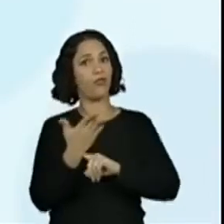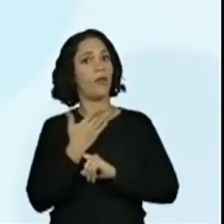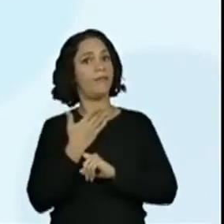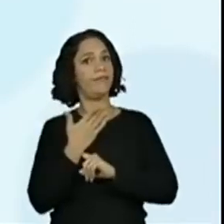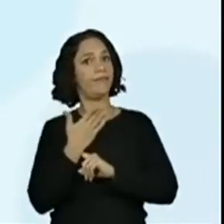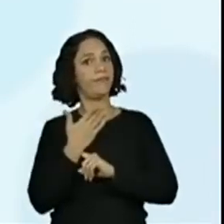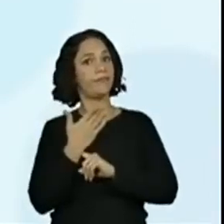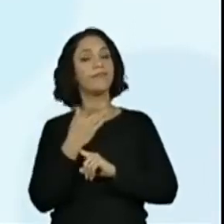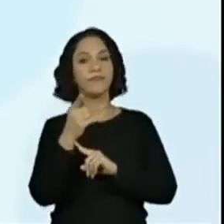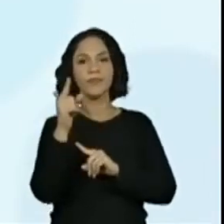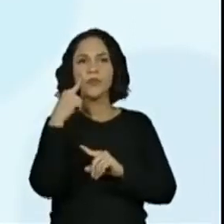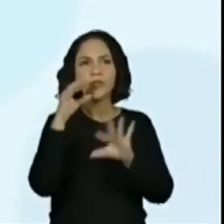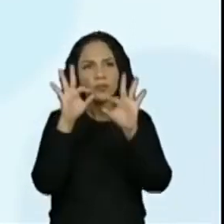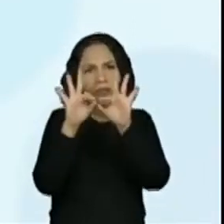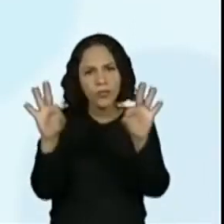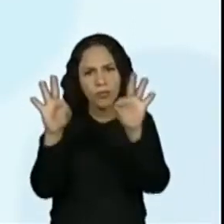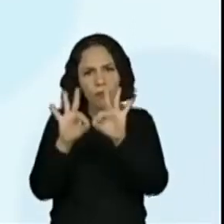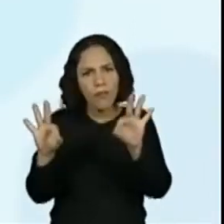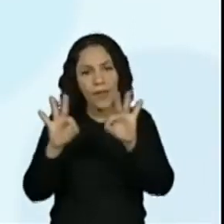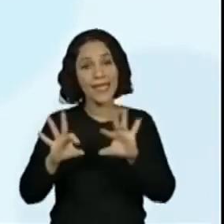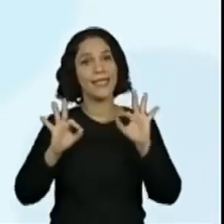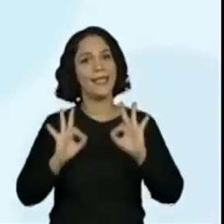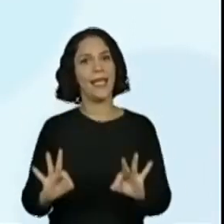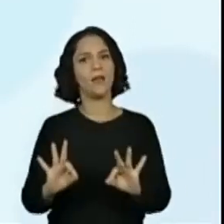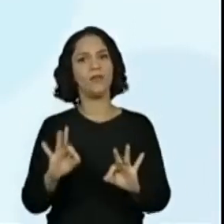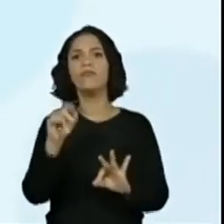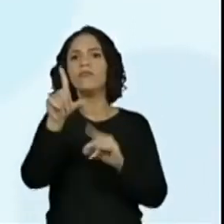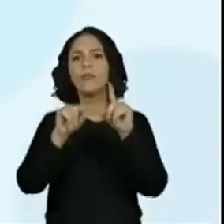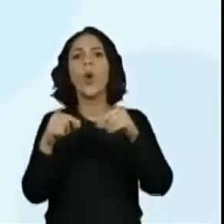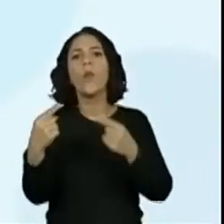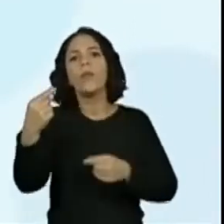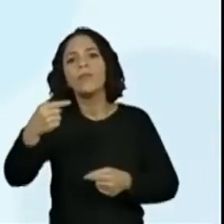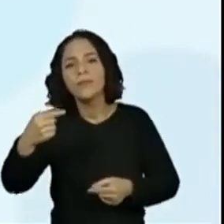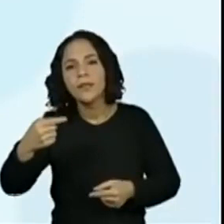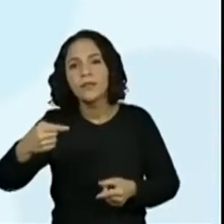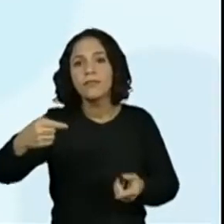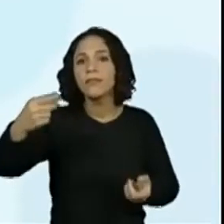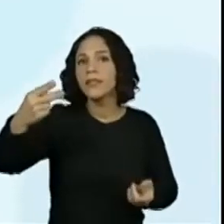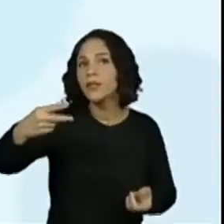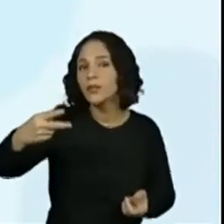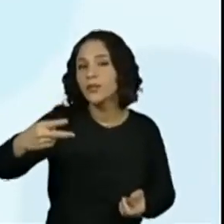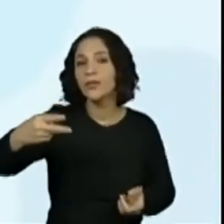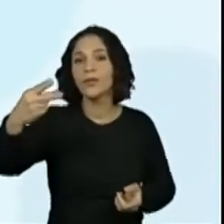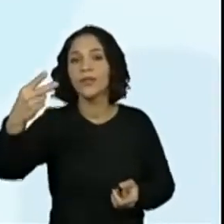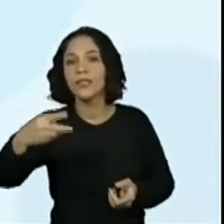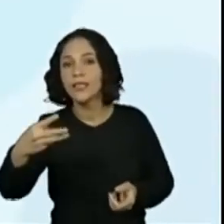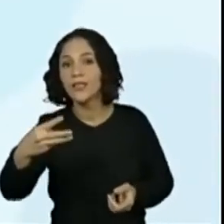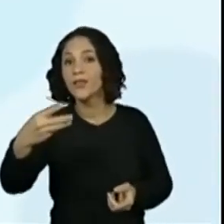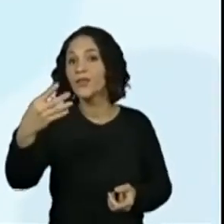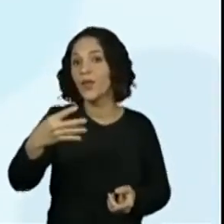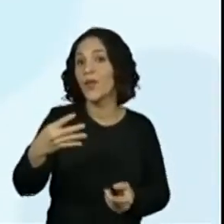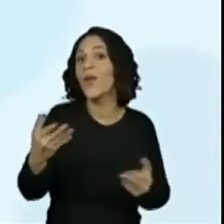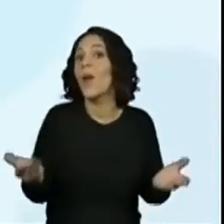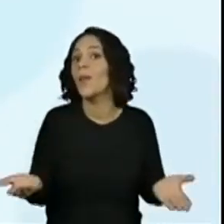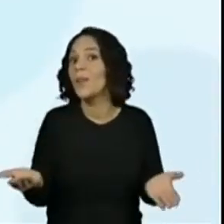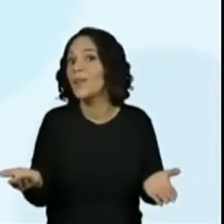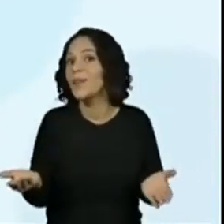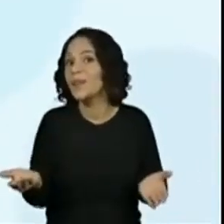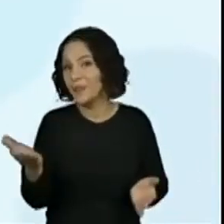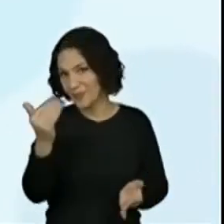a colocar os versos na ordem correta daquilo que a gente acabou de recitar para eles. Certo, professora? Certo. Olha só.